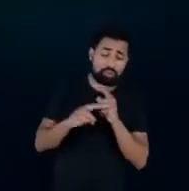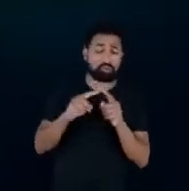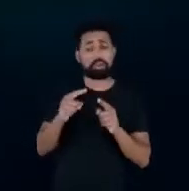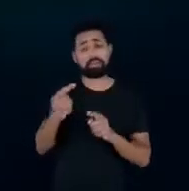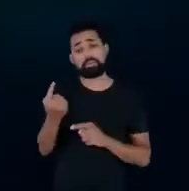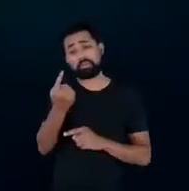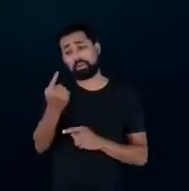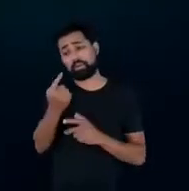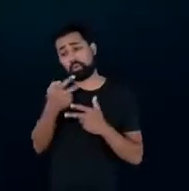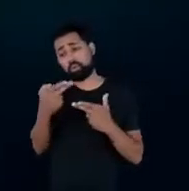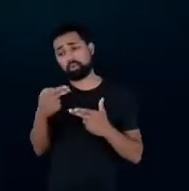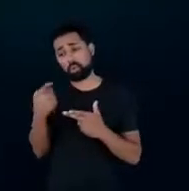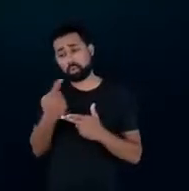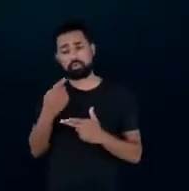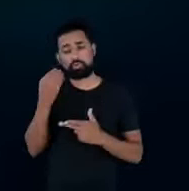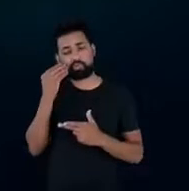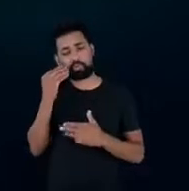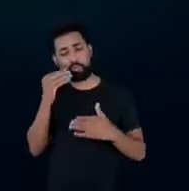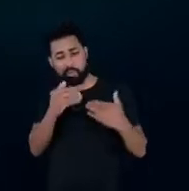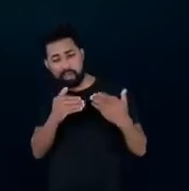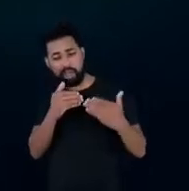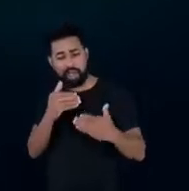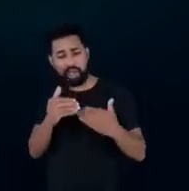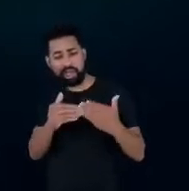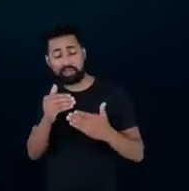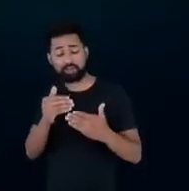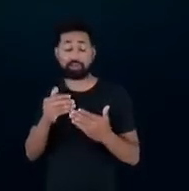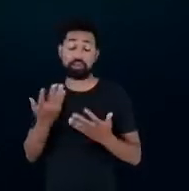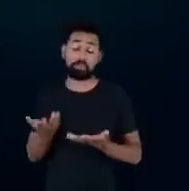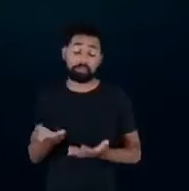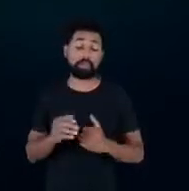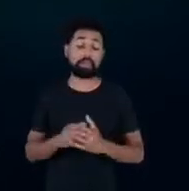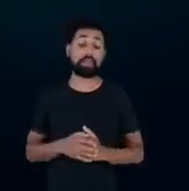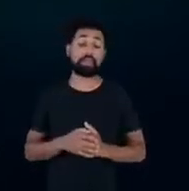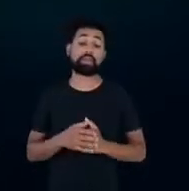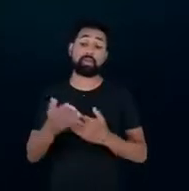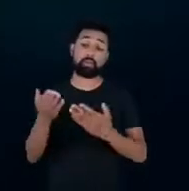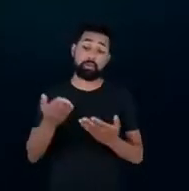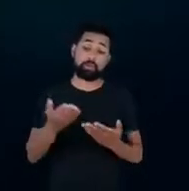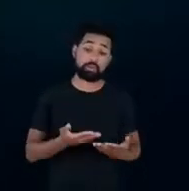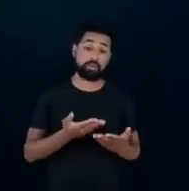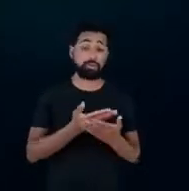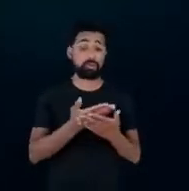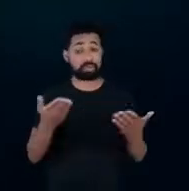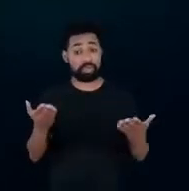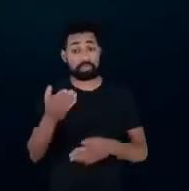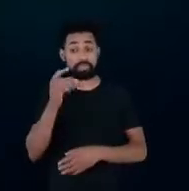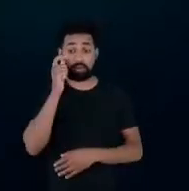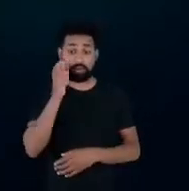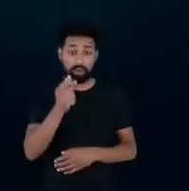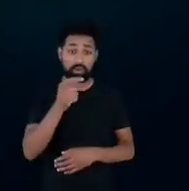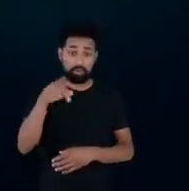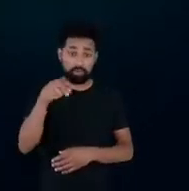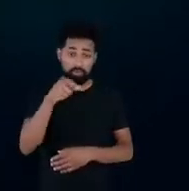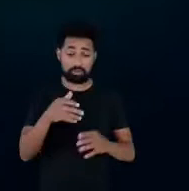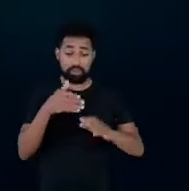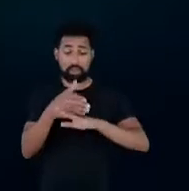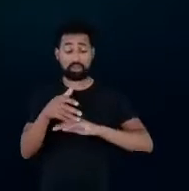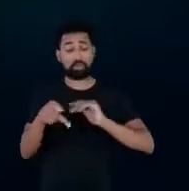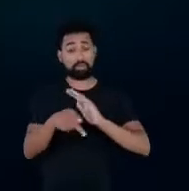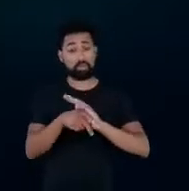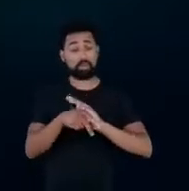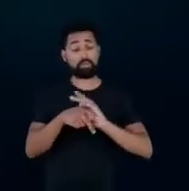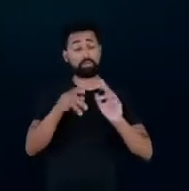tem aprimorado e eu convido todos vocês que estão nos assistindo que acessem o site da EPE vocês